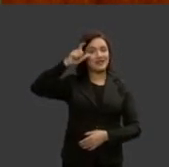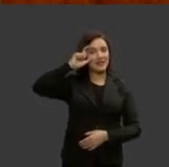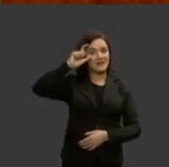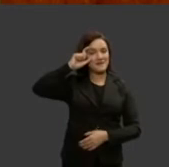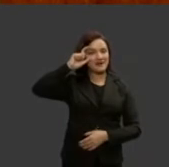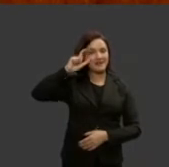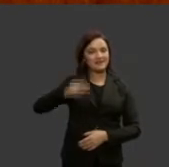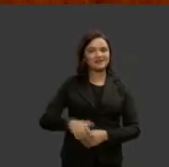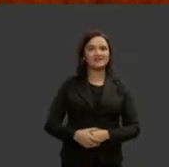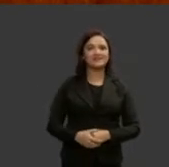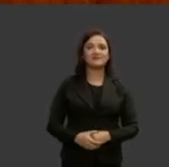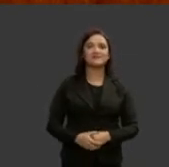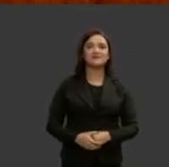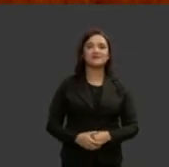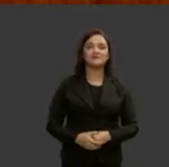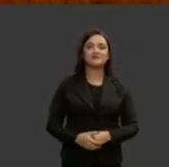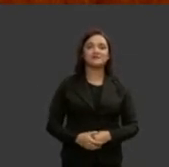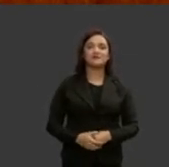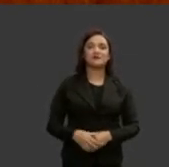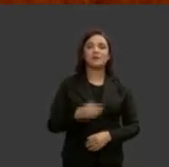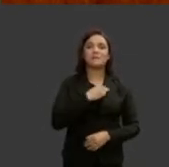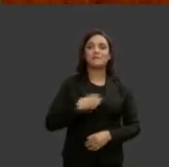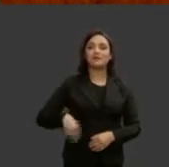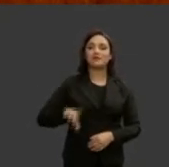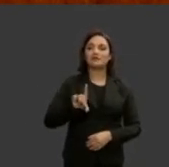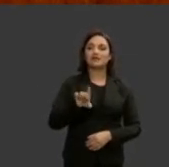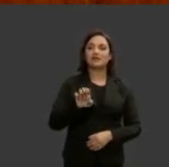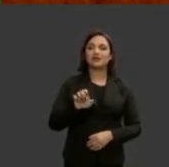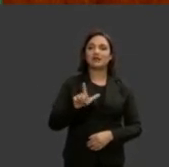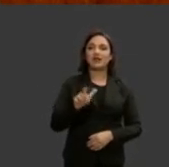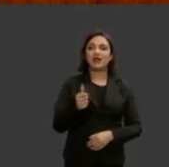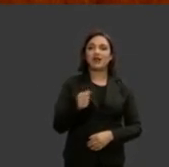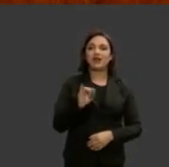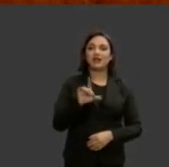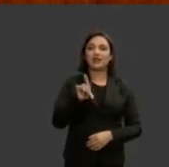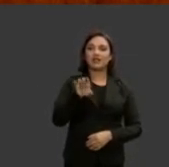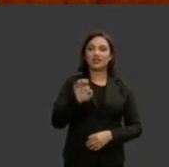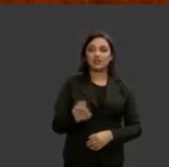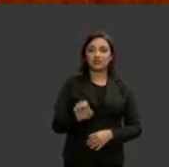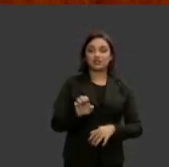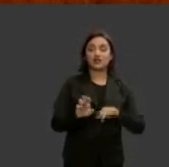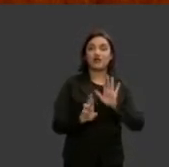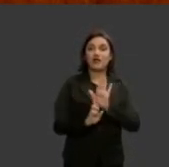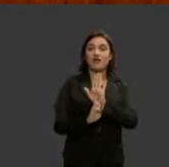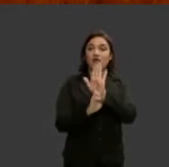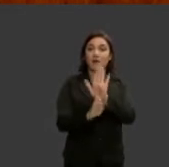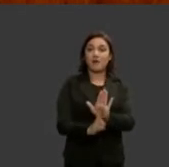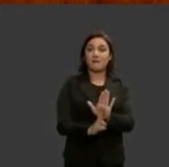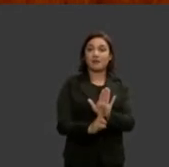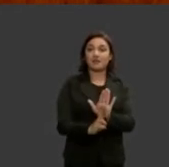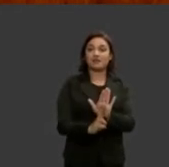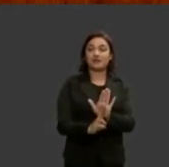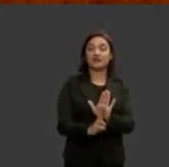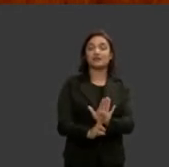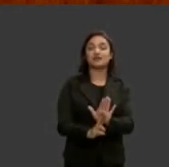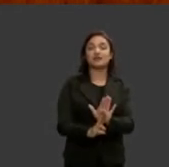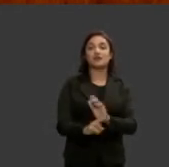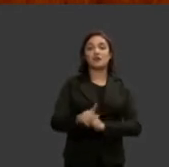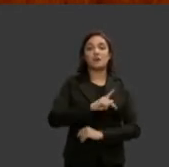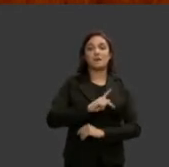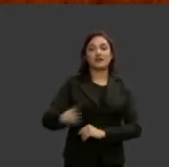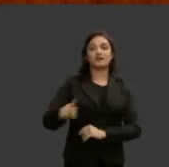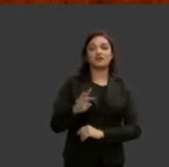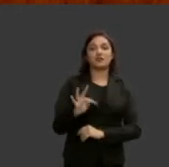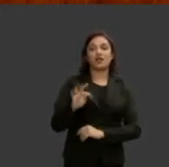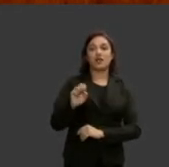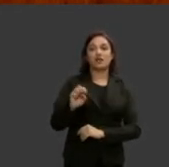a ministra Delaide Arantes que representa neste ato a presidente do Tribunal Superior do Trabalho